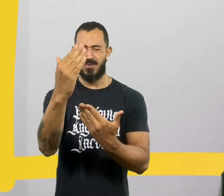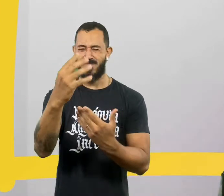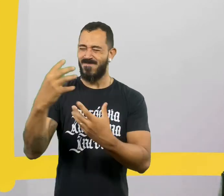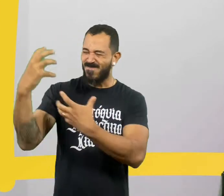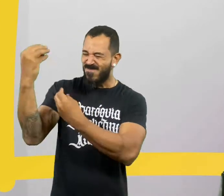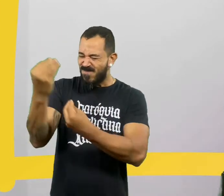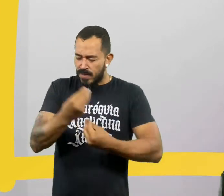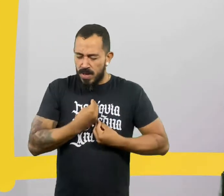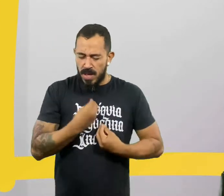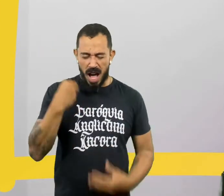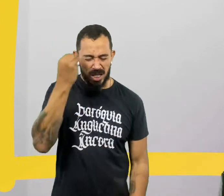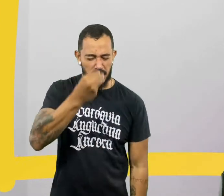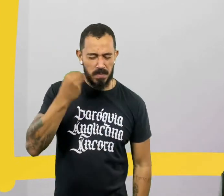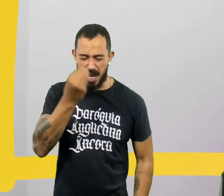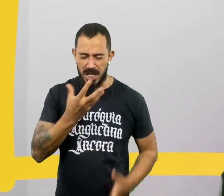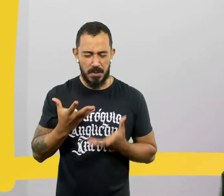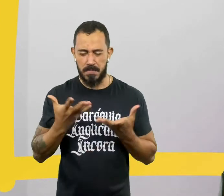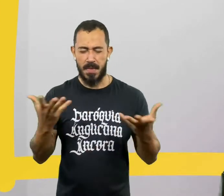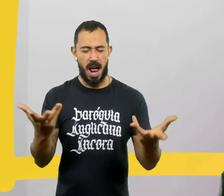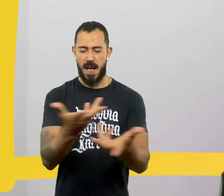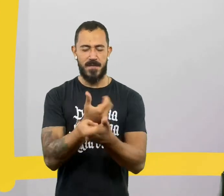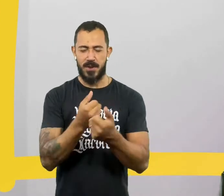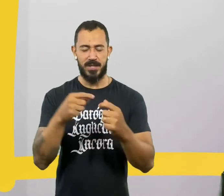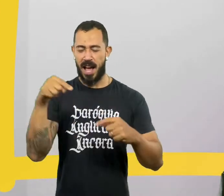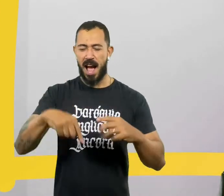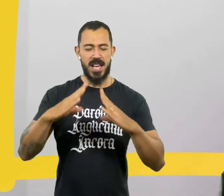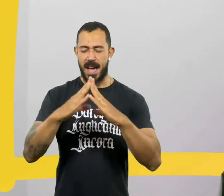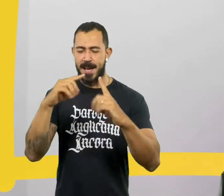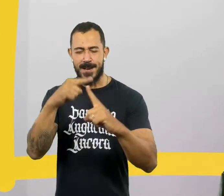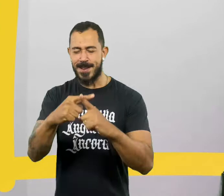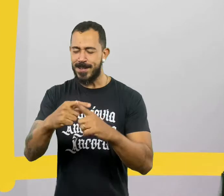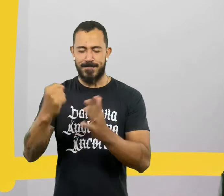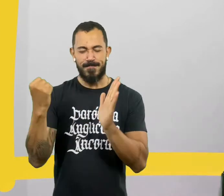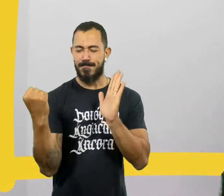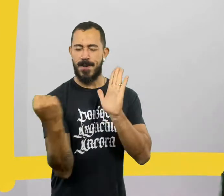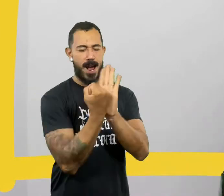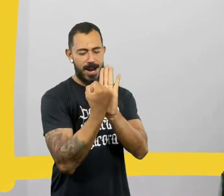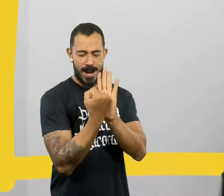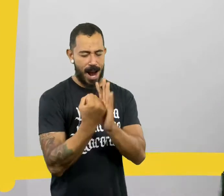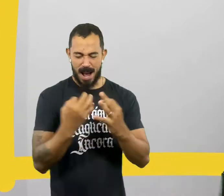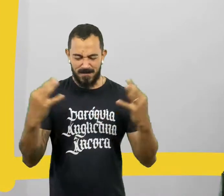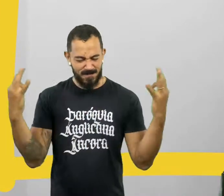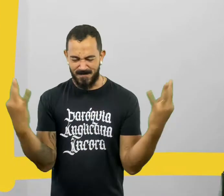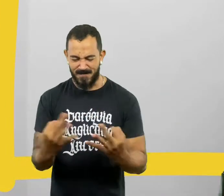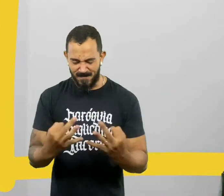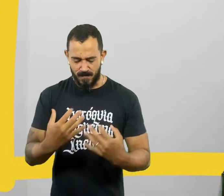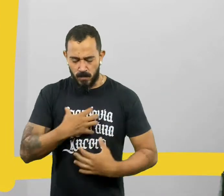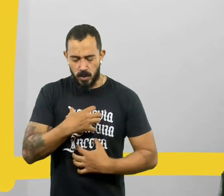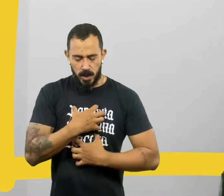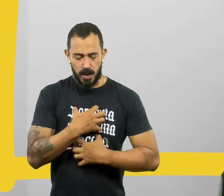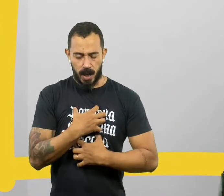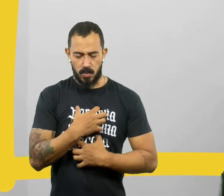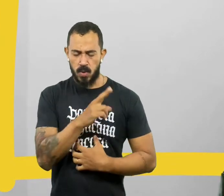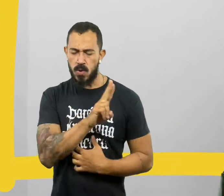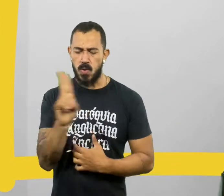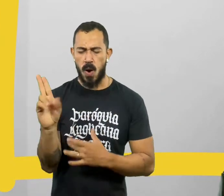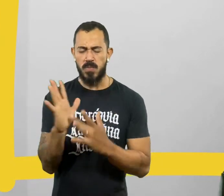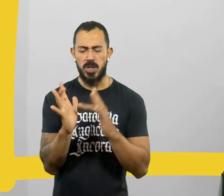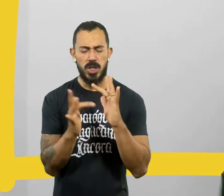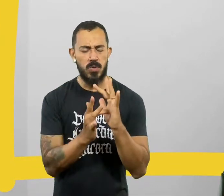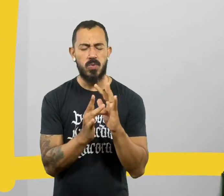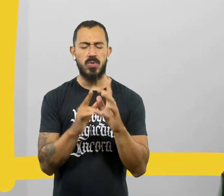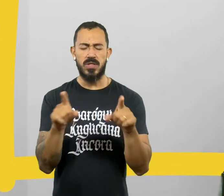nos faça tua experiência maravilhosa, para que sejamos uma igreja marcada pela virtude da prudência, no teu nome,